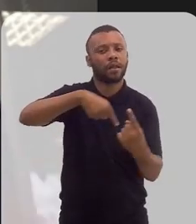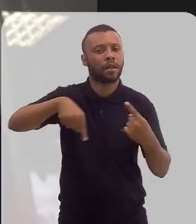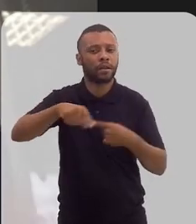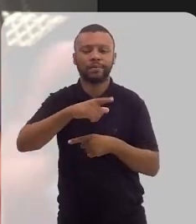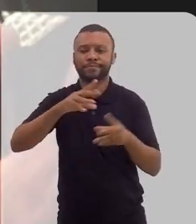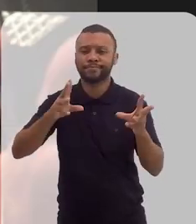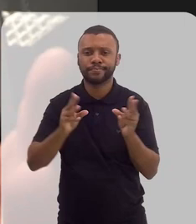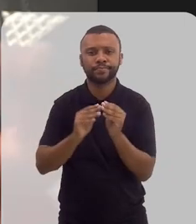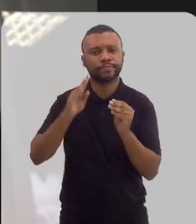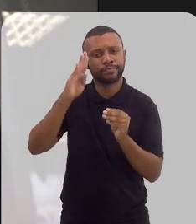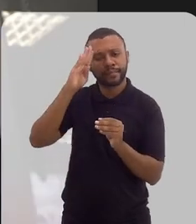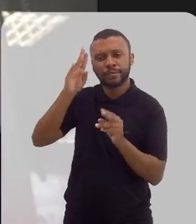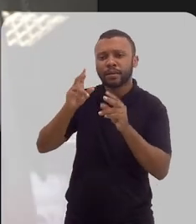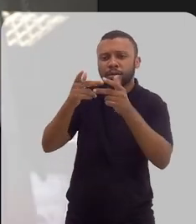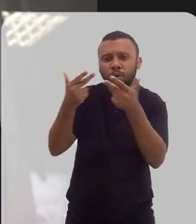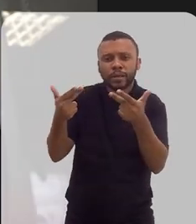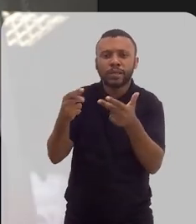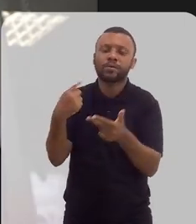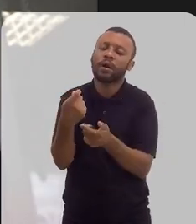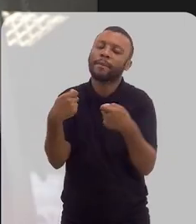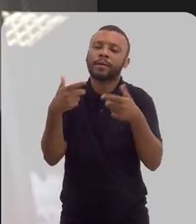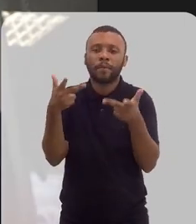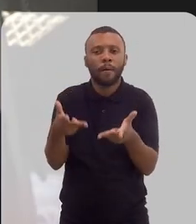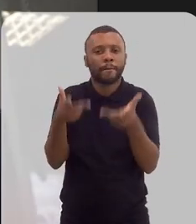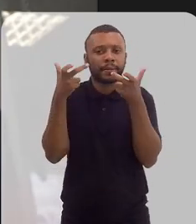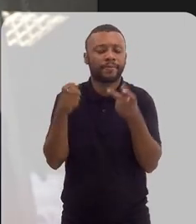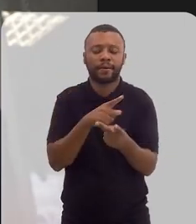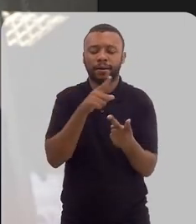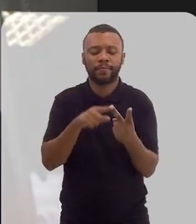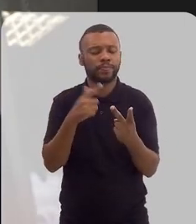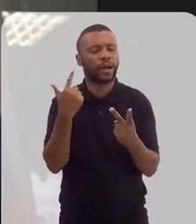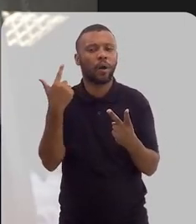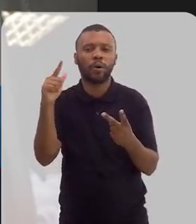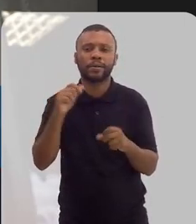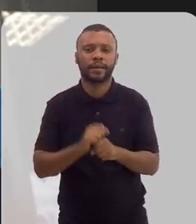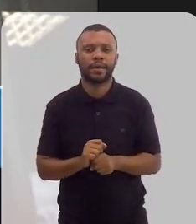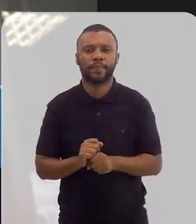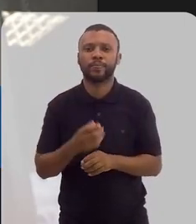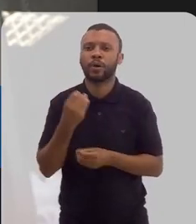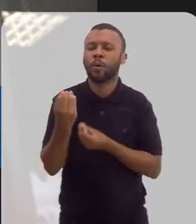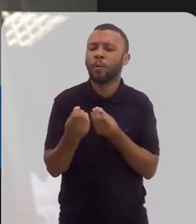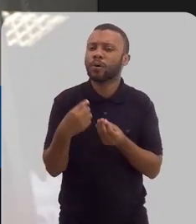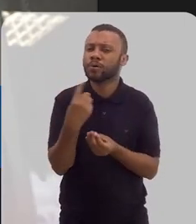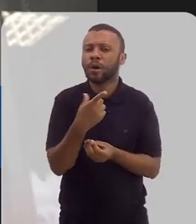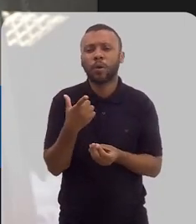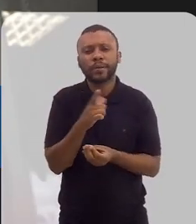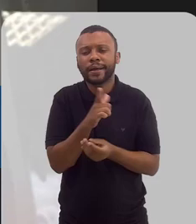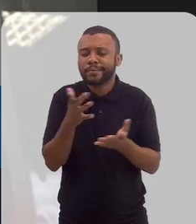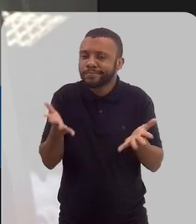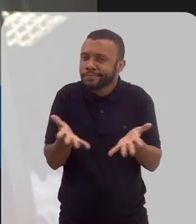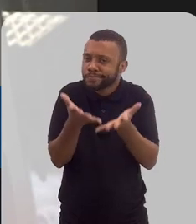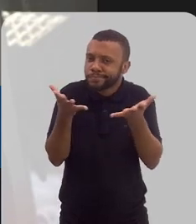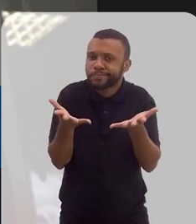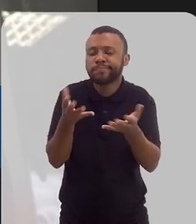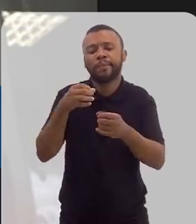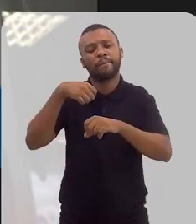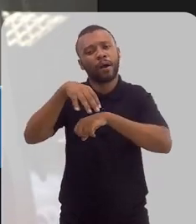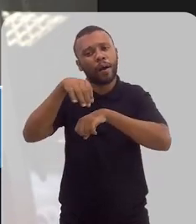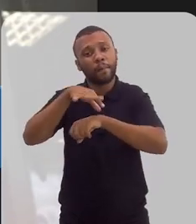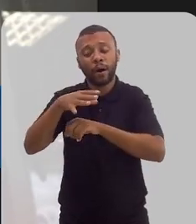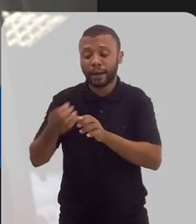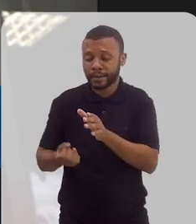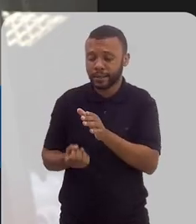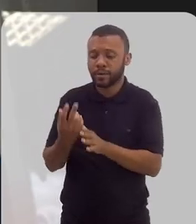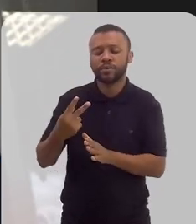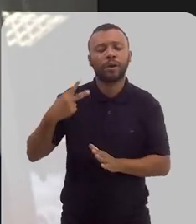Então, essa é uma das coisas que precisaria ser observada. A outra é, de fato, como é que a gente estimula esse tipo de coisa. Então, a